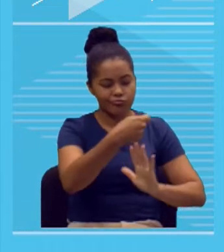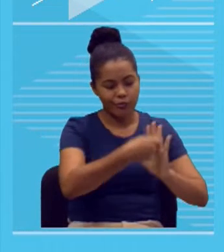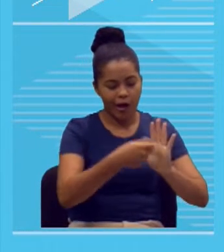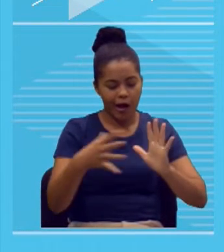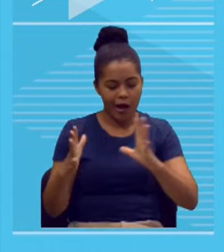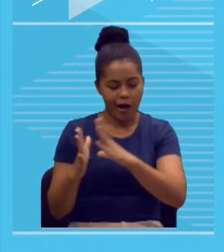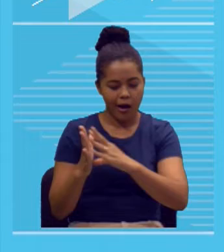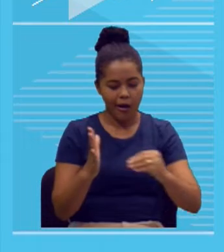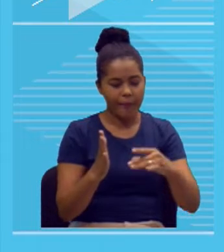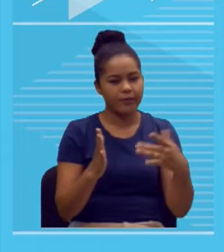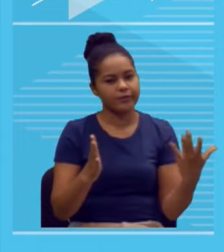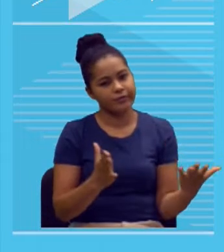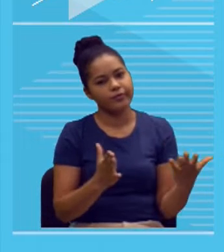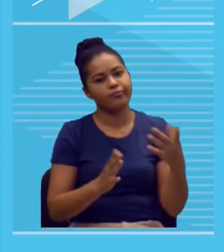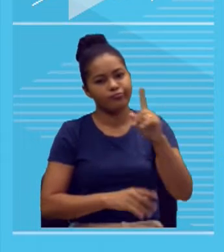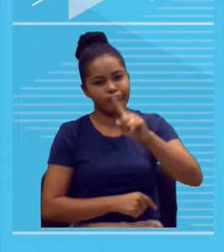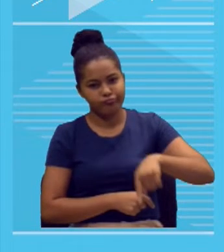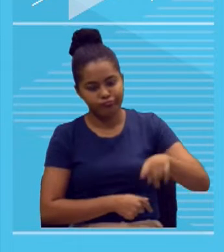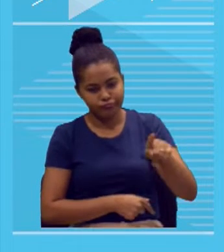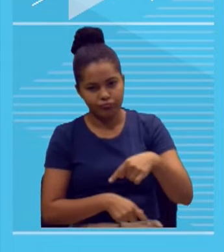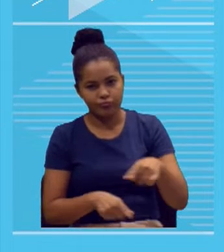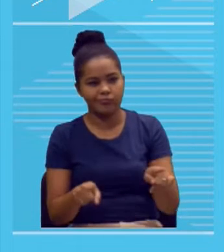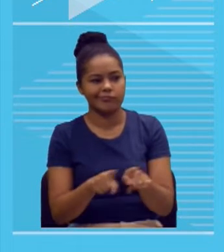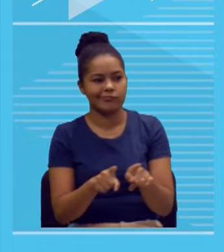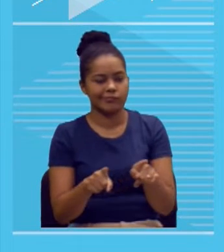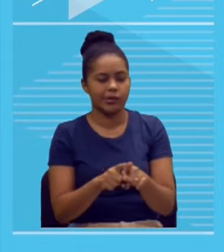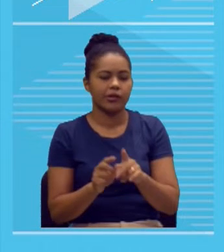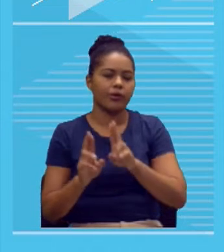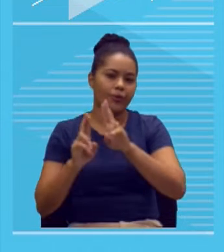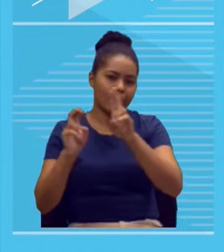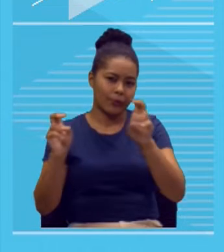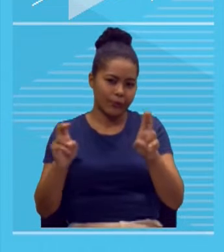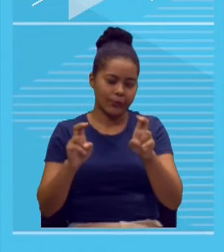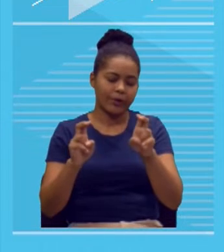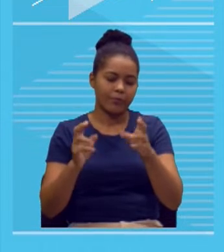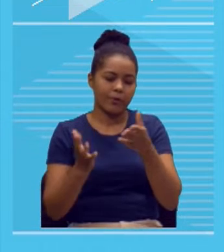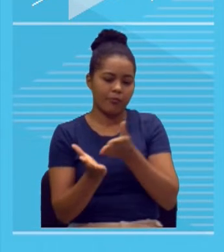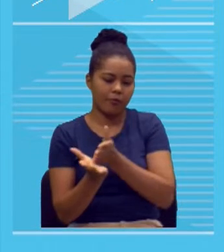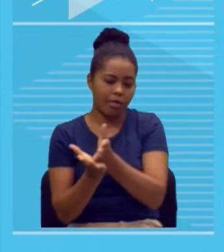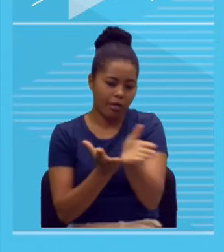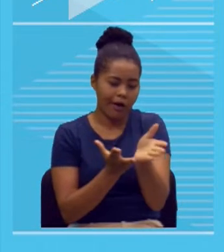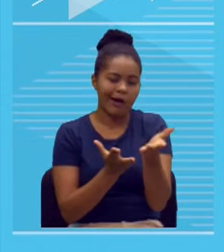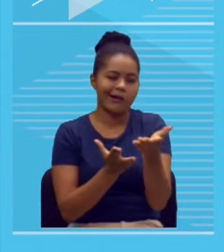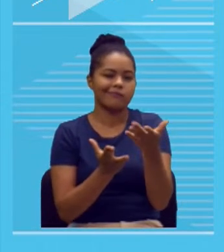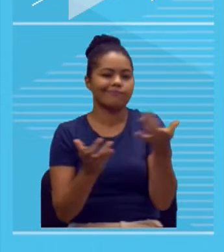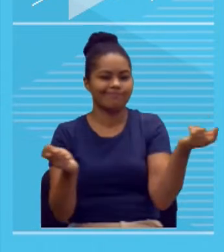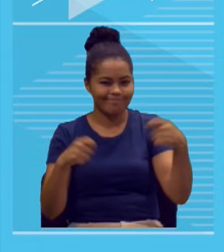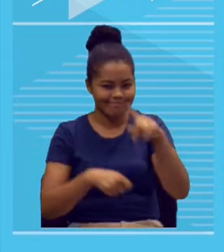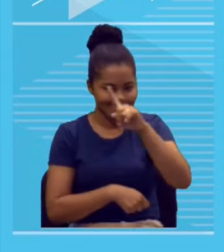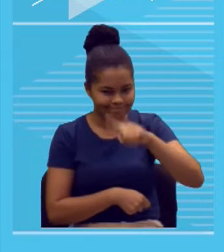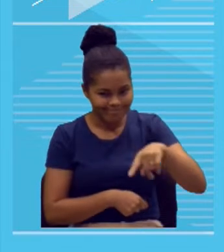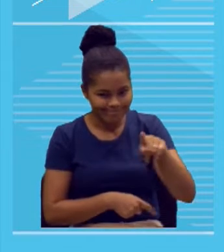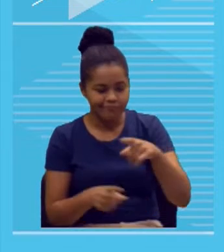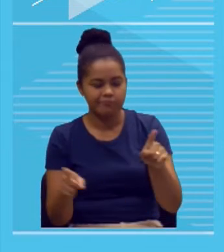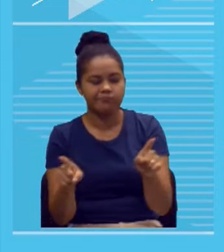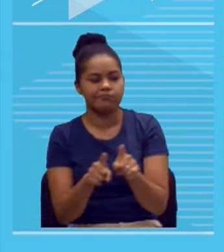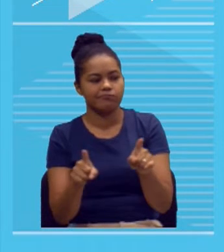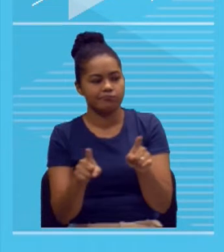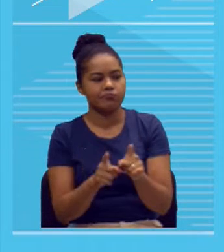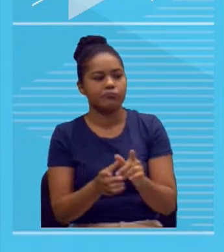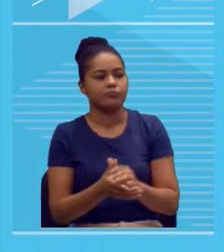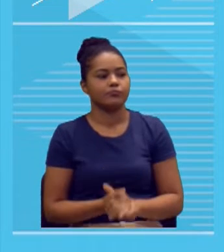anulada. Afogar o tema é básico. Todo ano escrito ele está lá, nunca deixou de estar, na verdade. Não atendimento ao tipo textual.